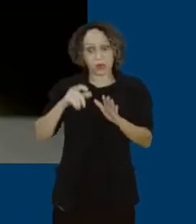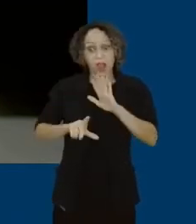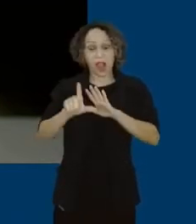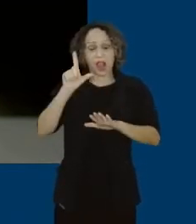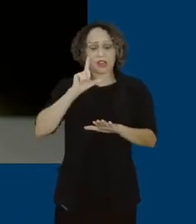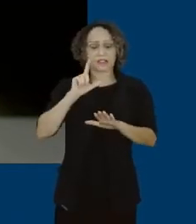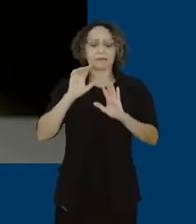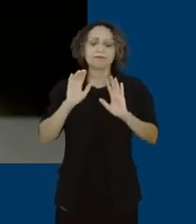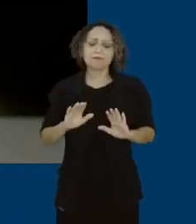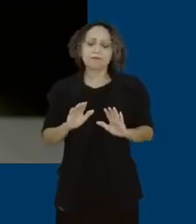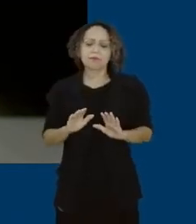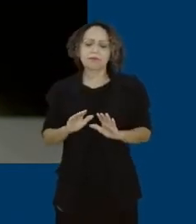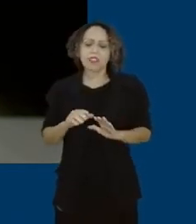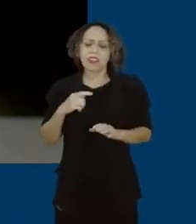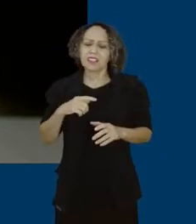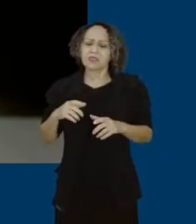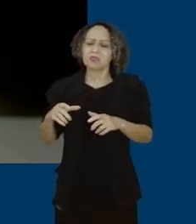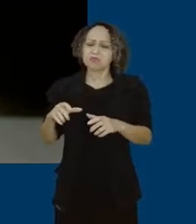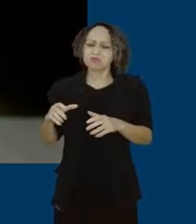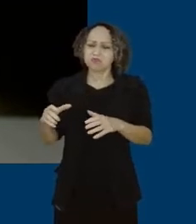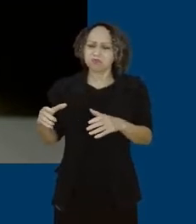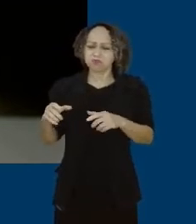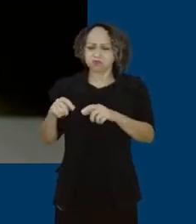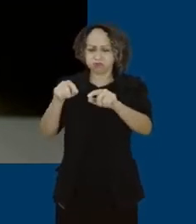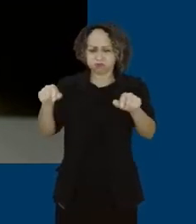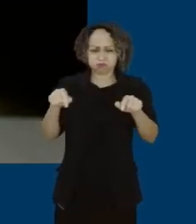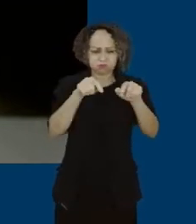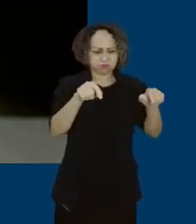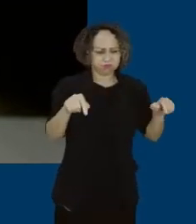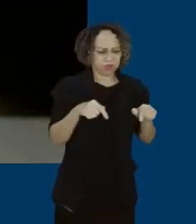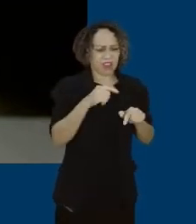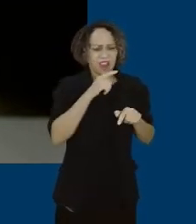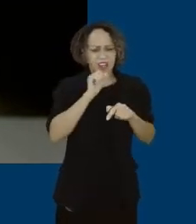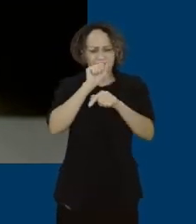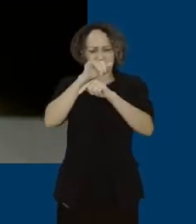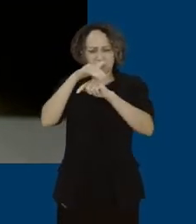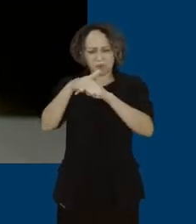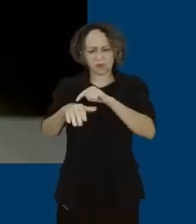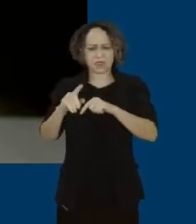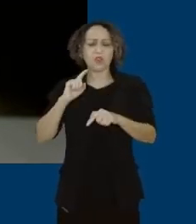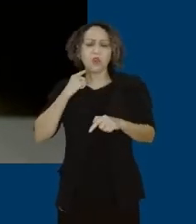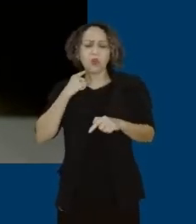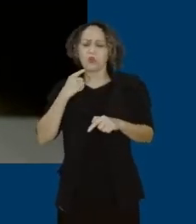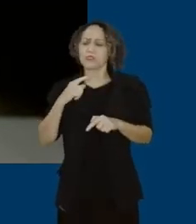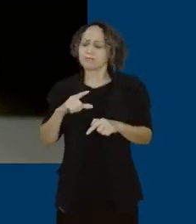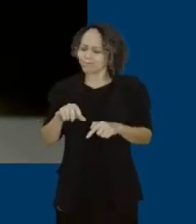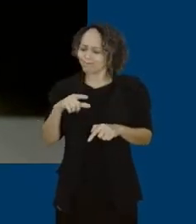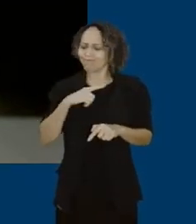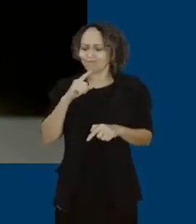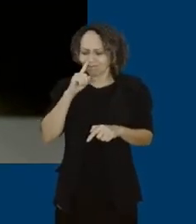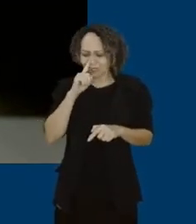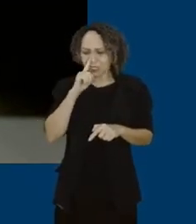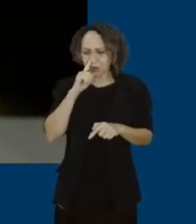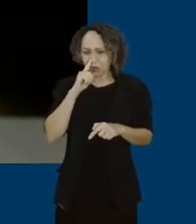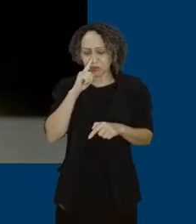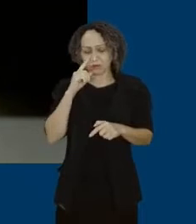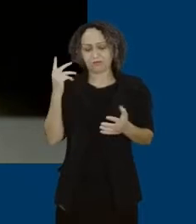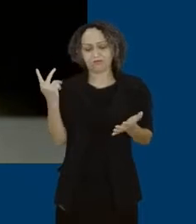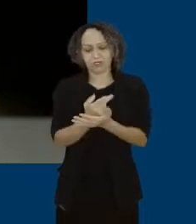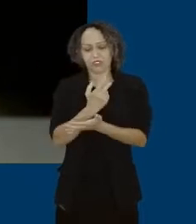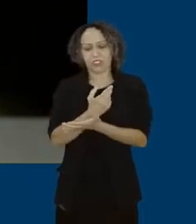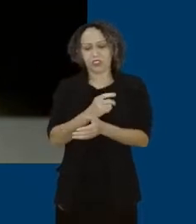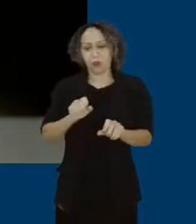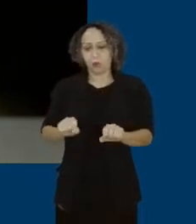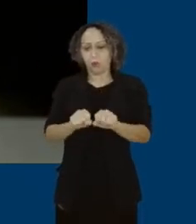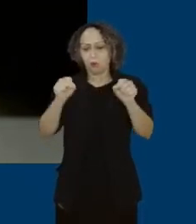Essas pessoas que são atingidas, às vezes, pelo acidente ou tragédia criminosa, neste caso